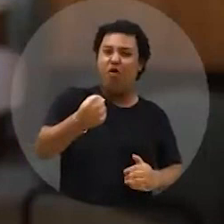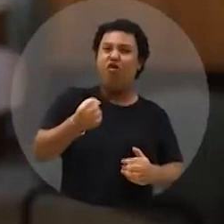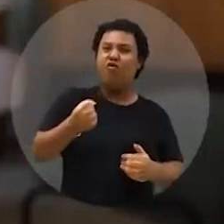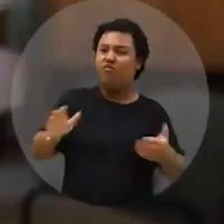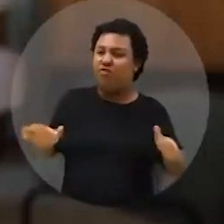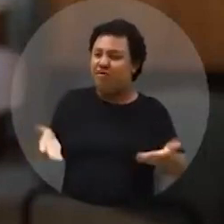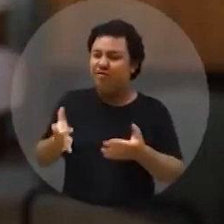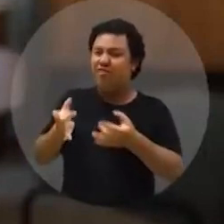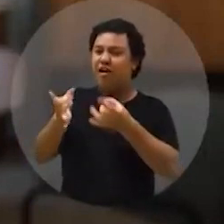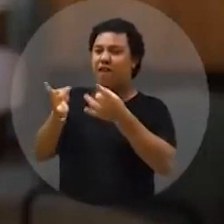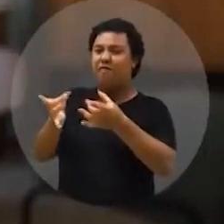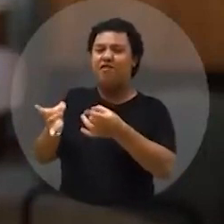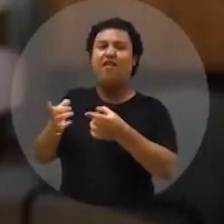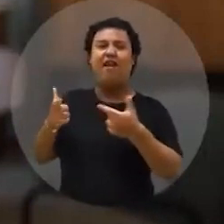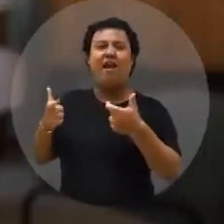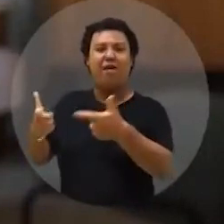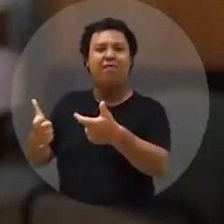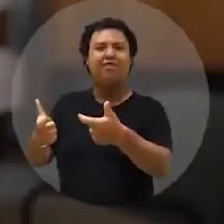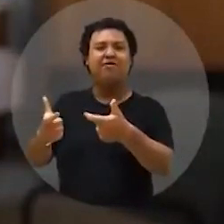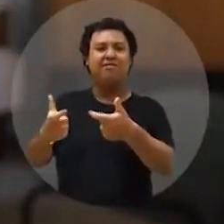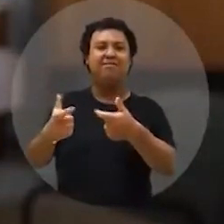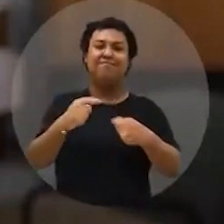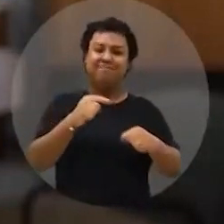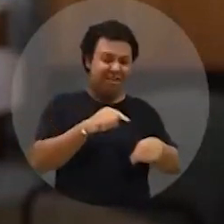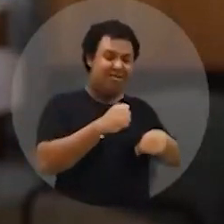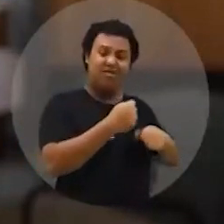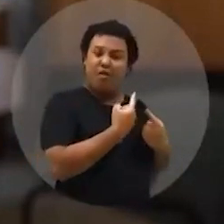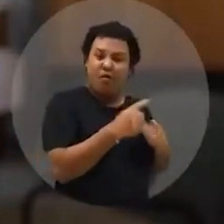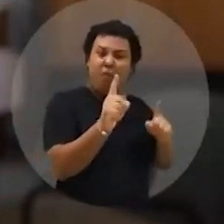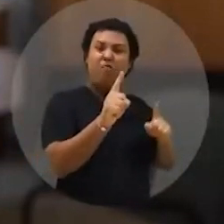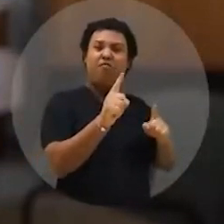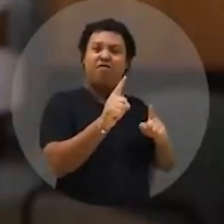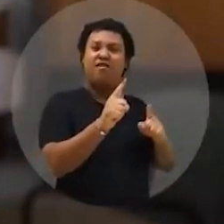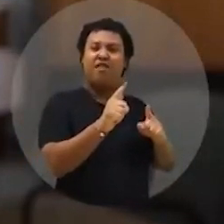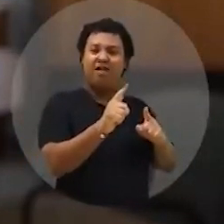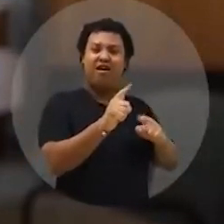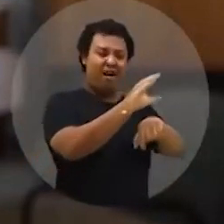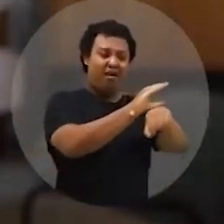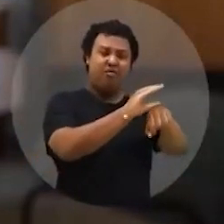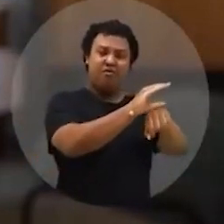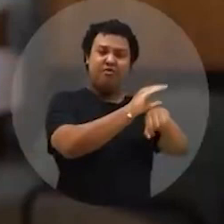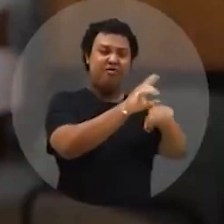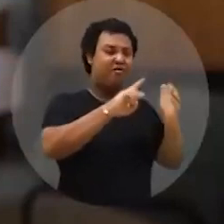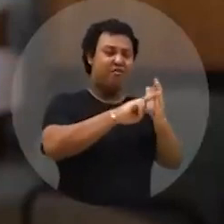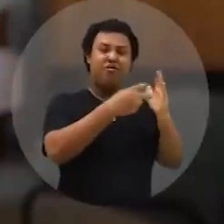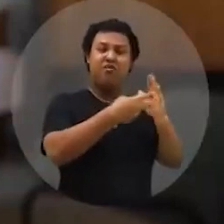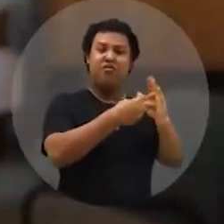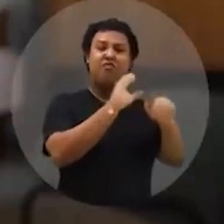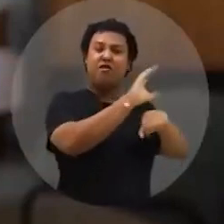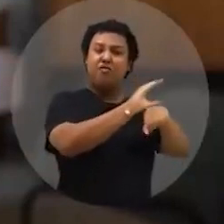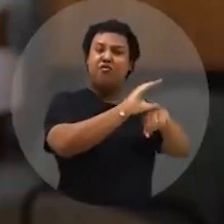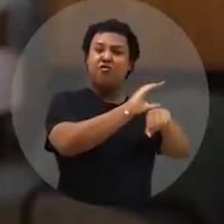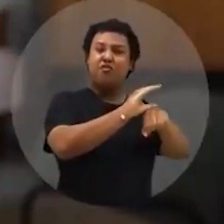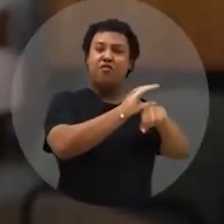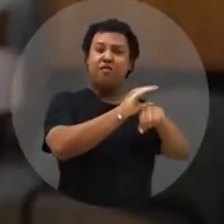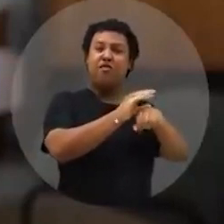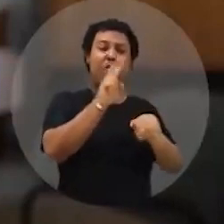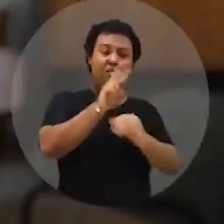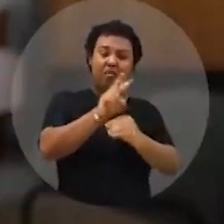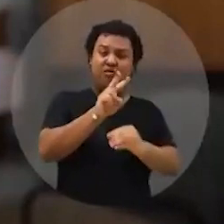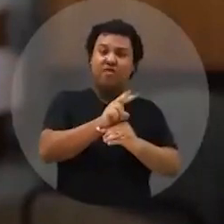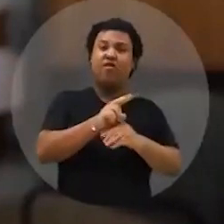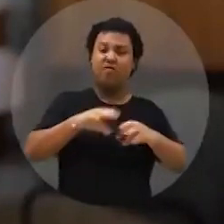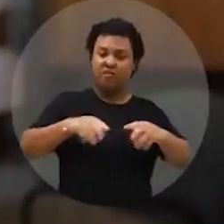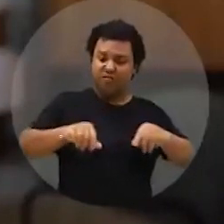o ódio e incentivar a venda de armas. Eles ameaçam a nossa soberania. E soberania é a defesa do nosso território e